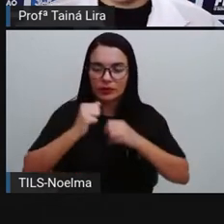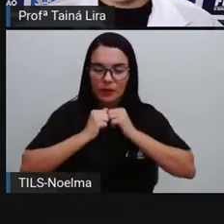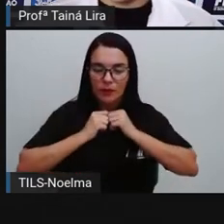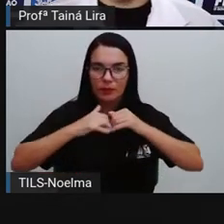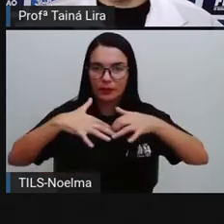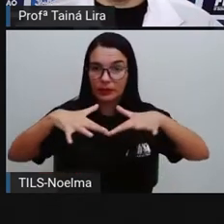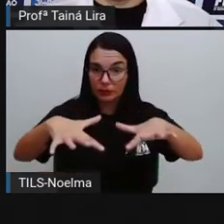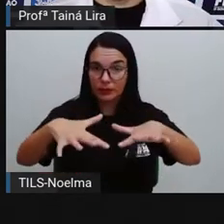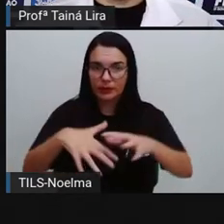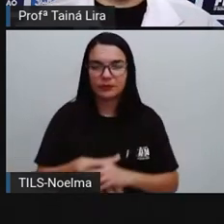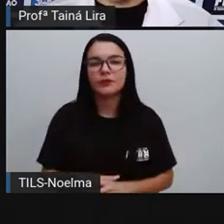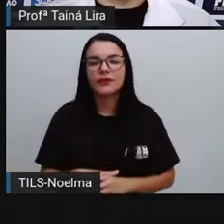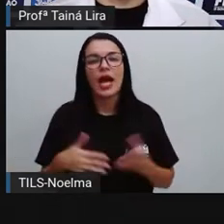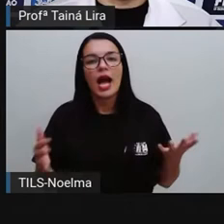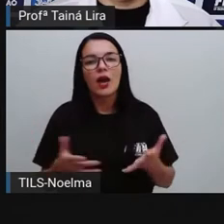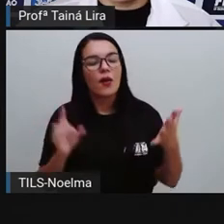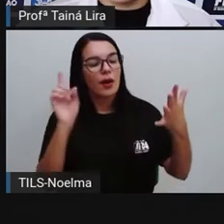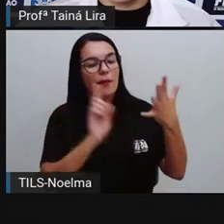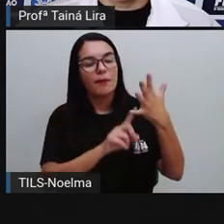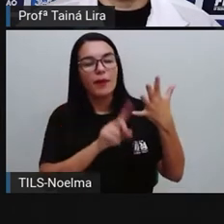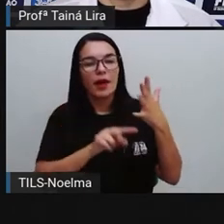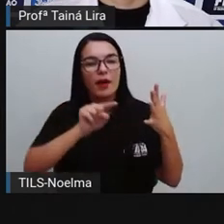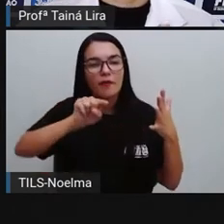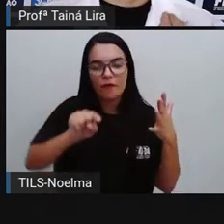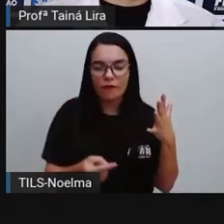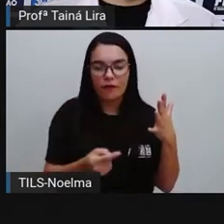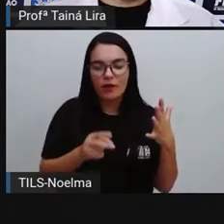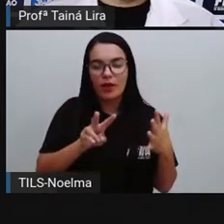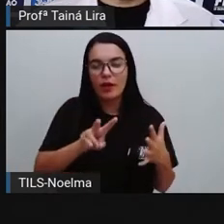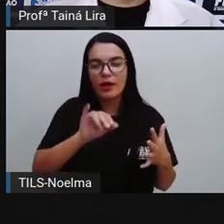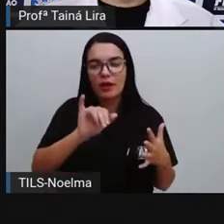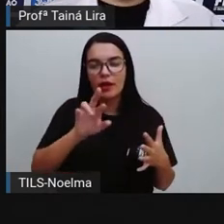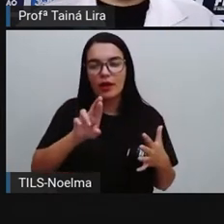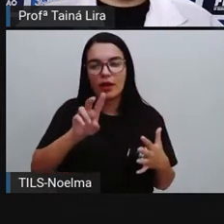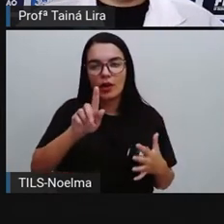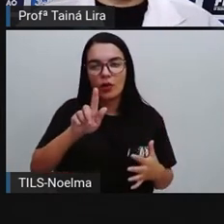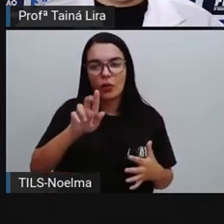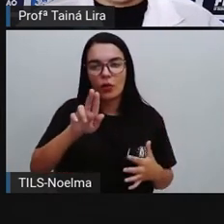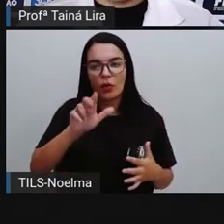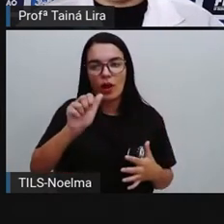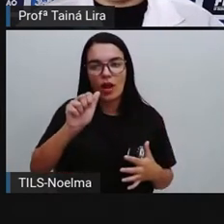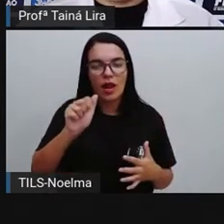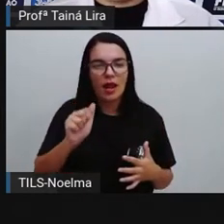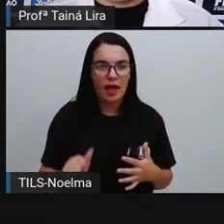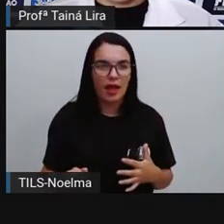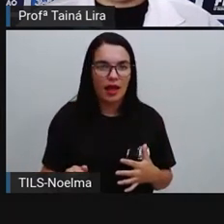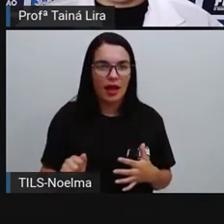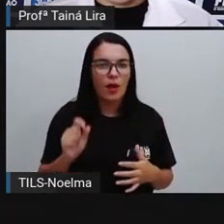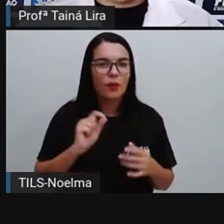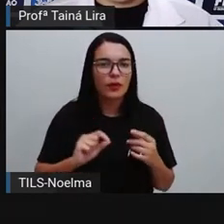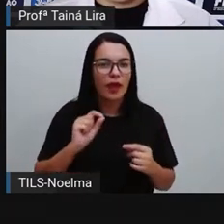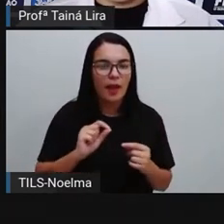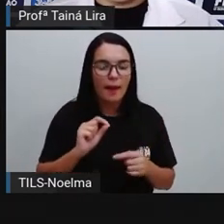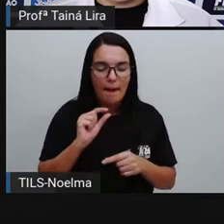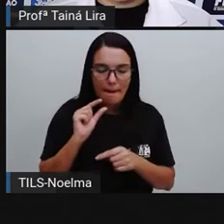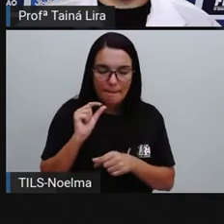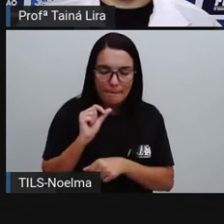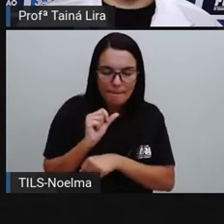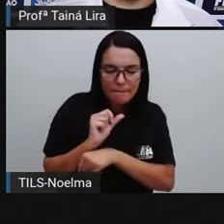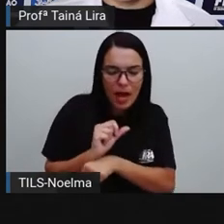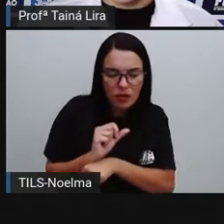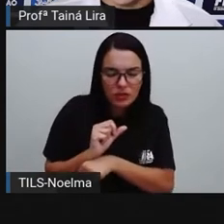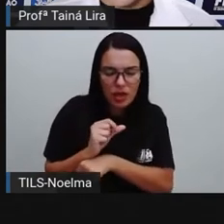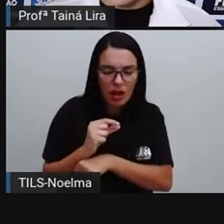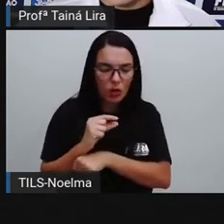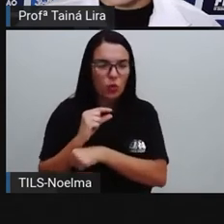curta, ó, eu quero torta, suco e sorvete. Perceberam a pausa aqui? Olha lá,